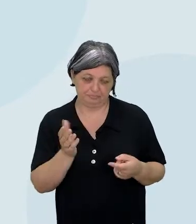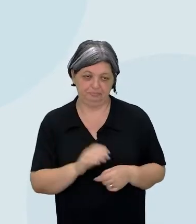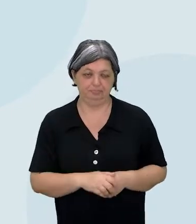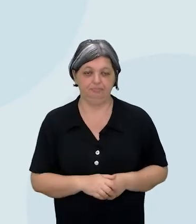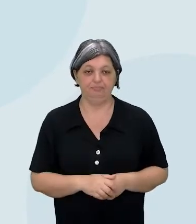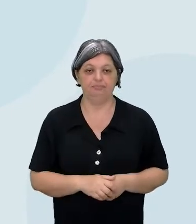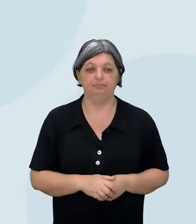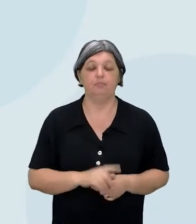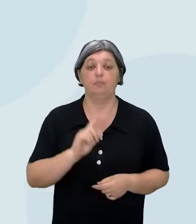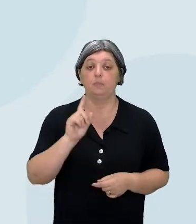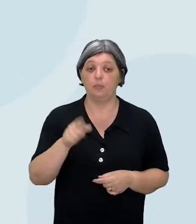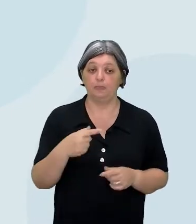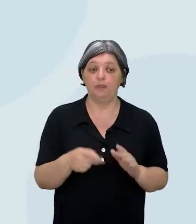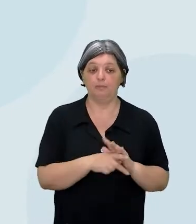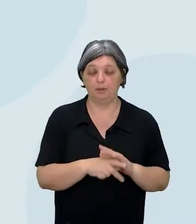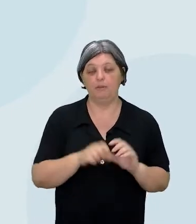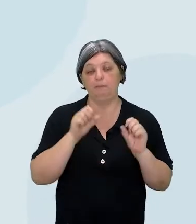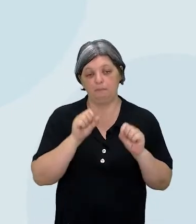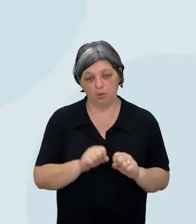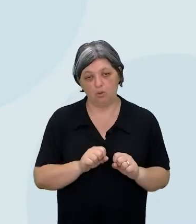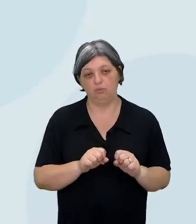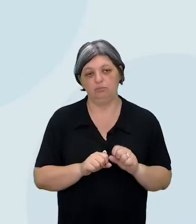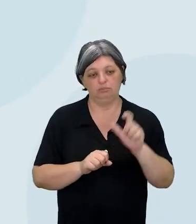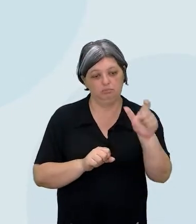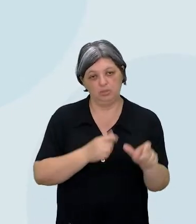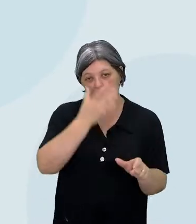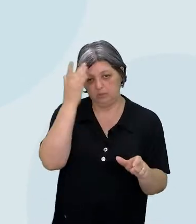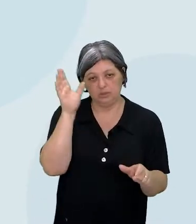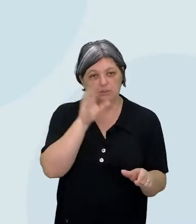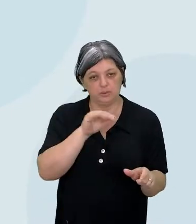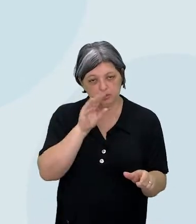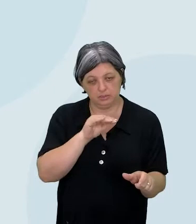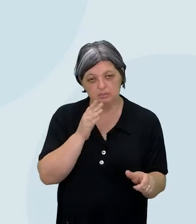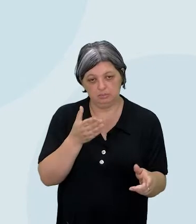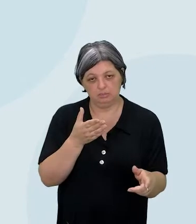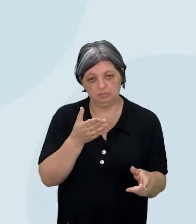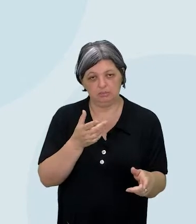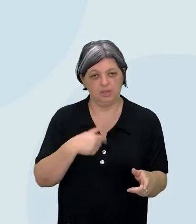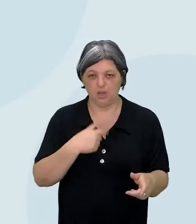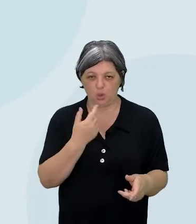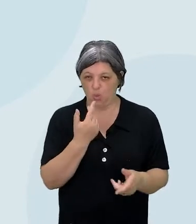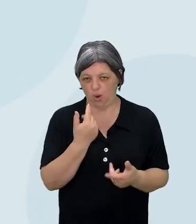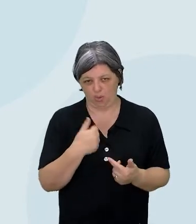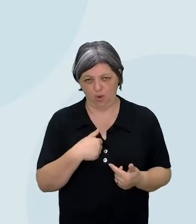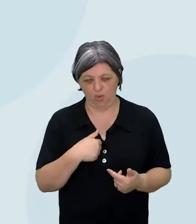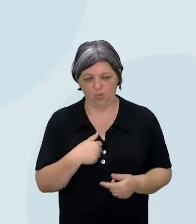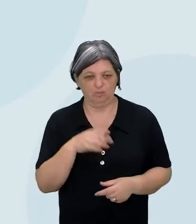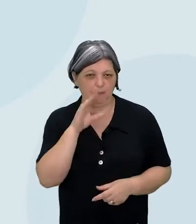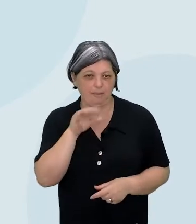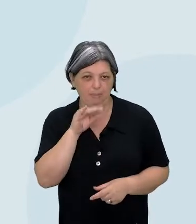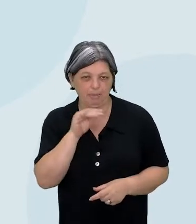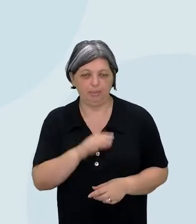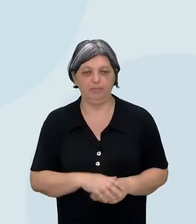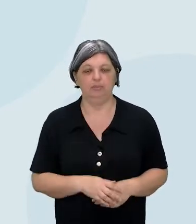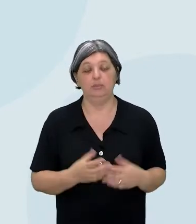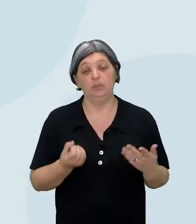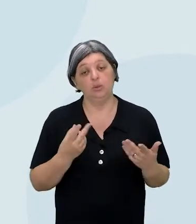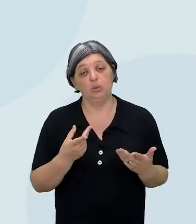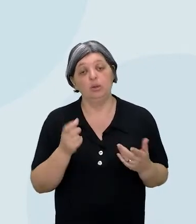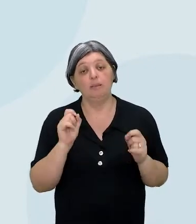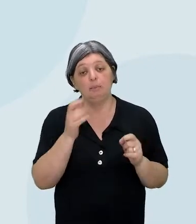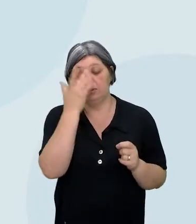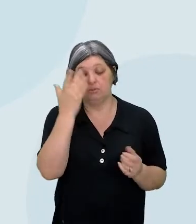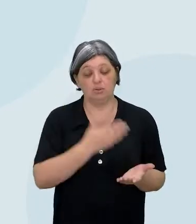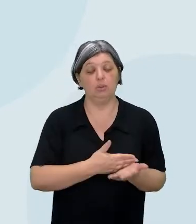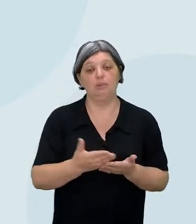E esse emissor pode ser tanto quem está falando enlouquecidamente, como eu, ou pode ser quem comece essa conversa.